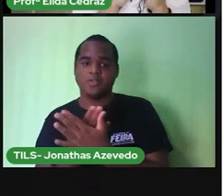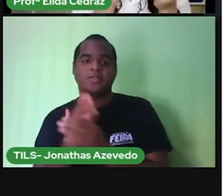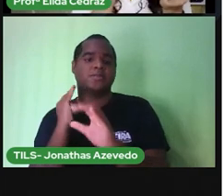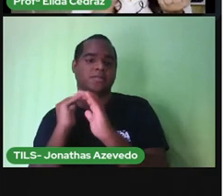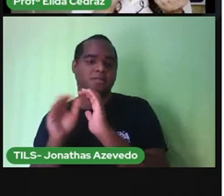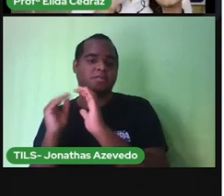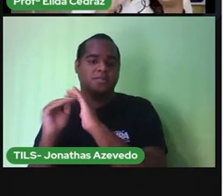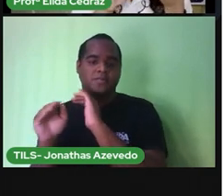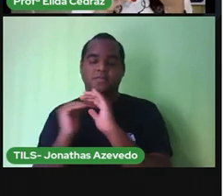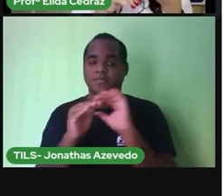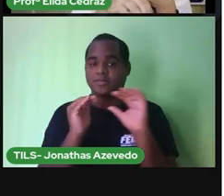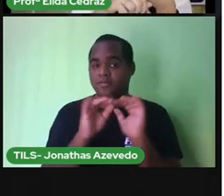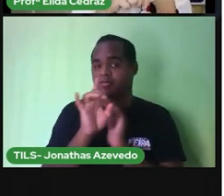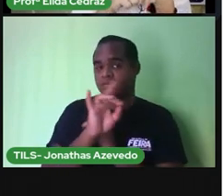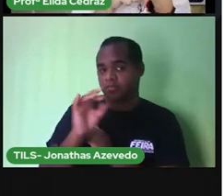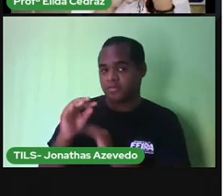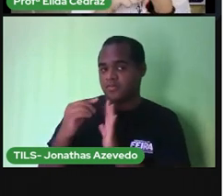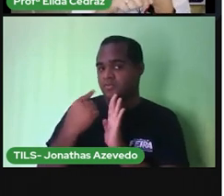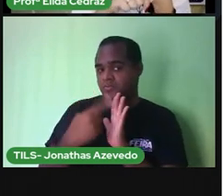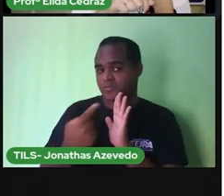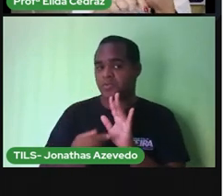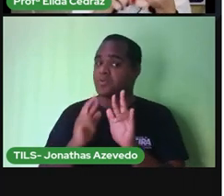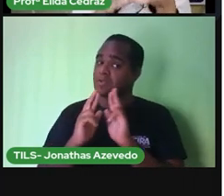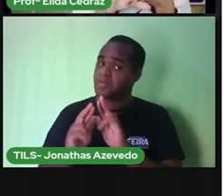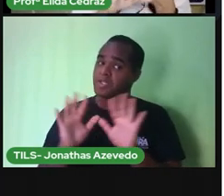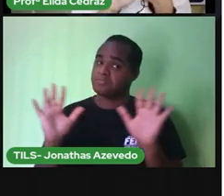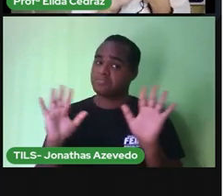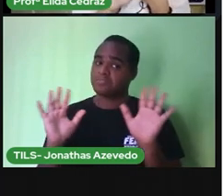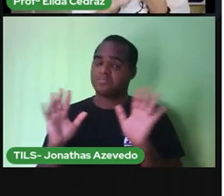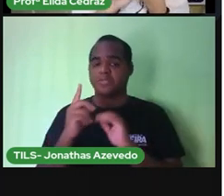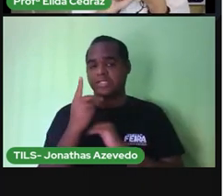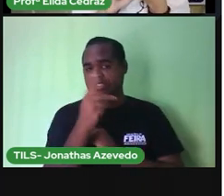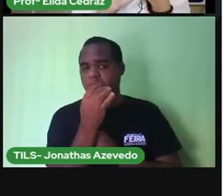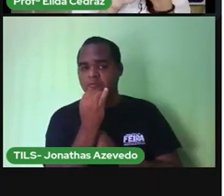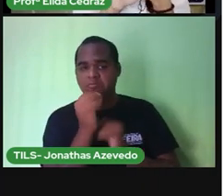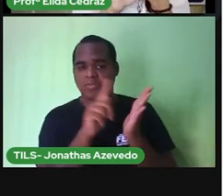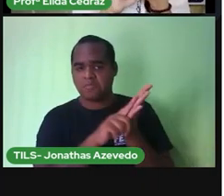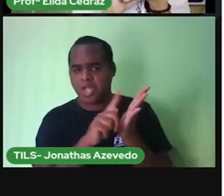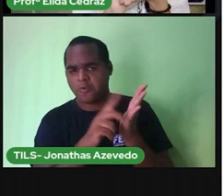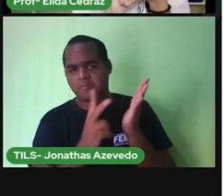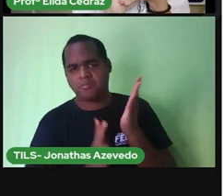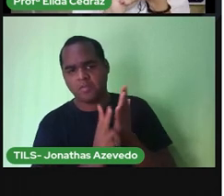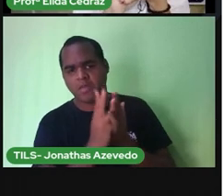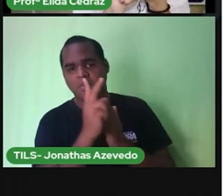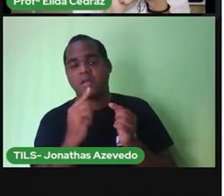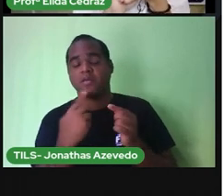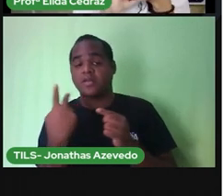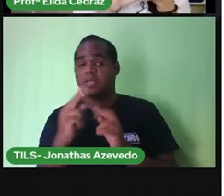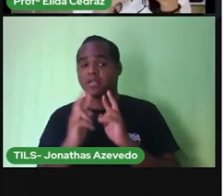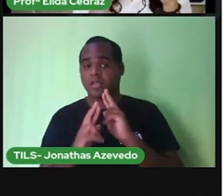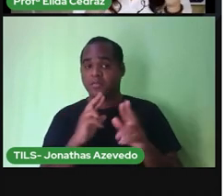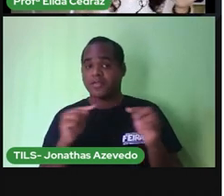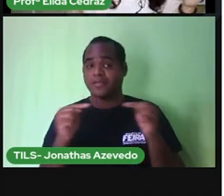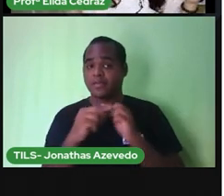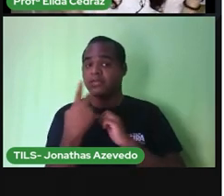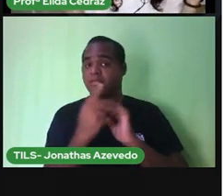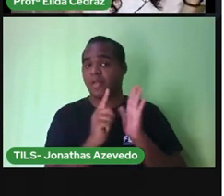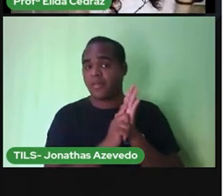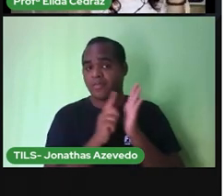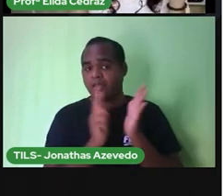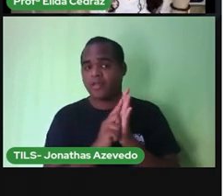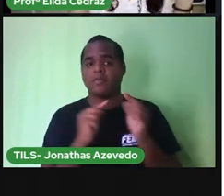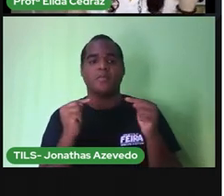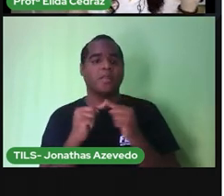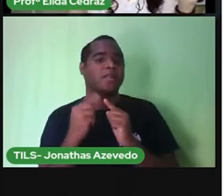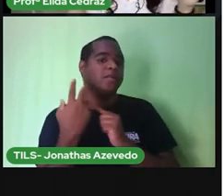para você. Se foi caderno, você responde no caderno. Se foi papel pautado, você vai responder no papel pautado. E se foi papel